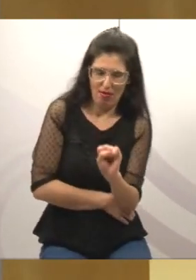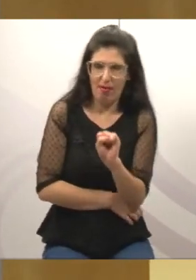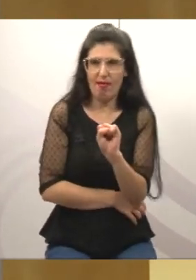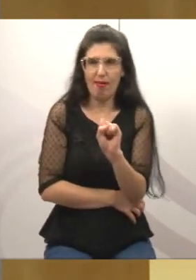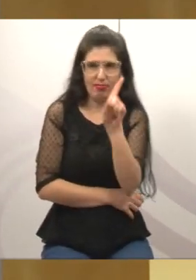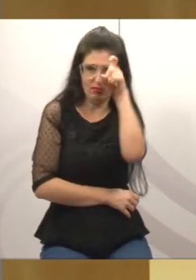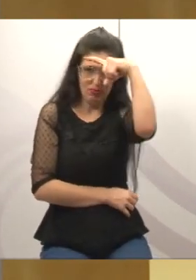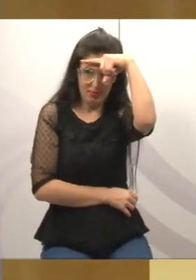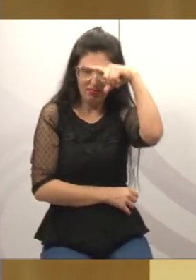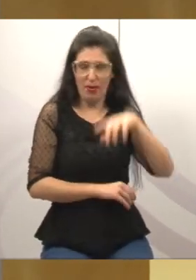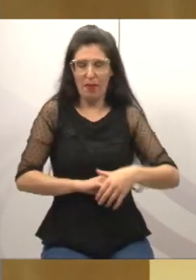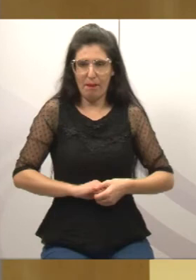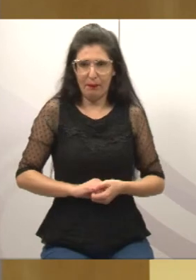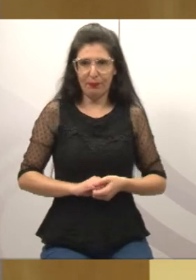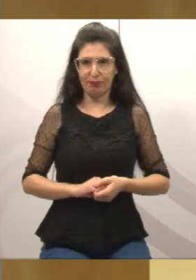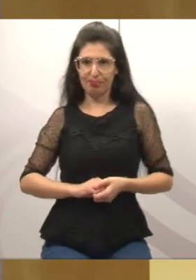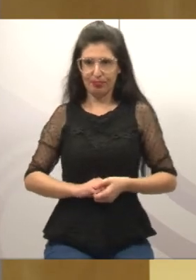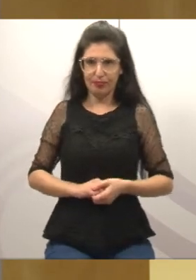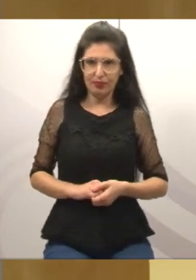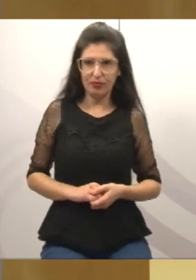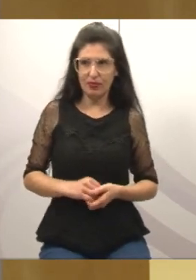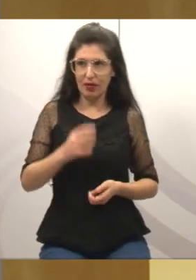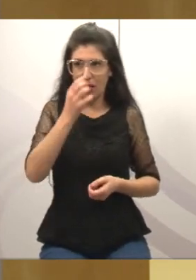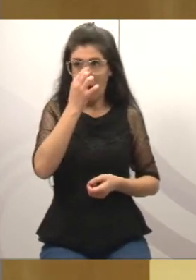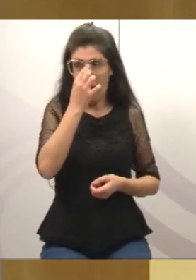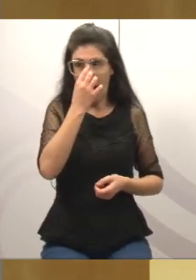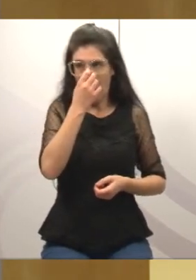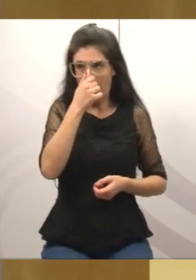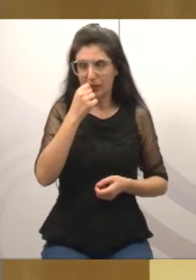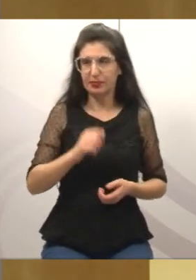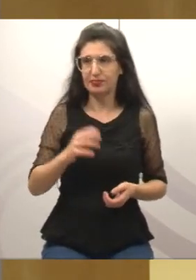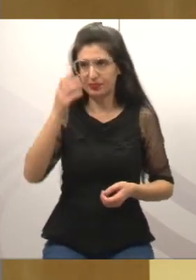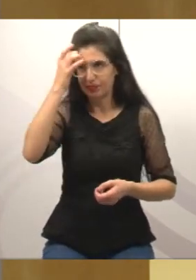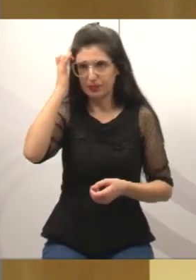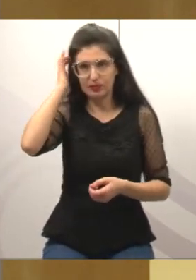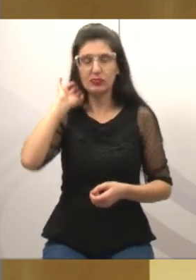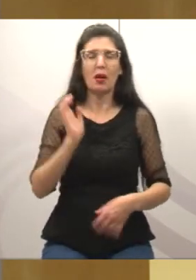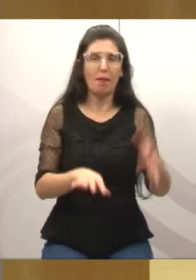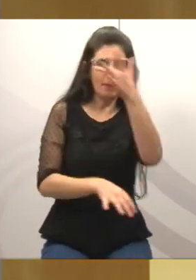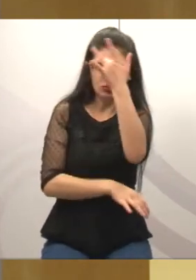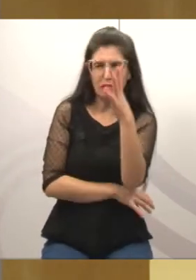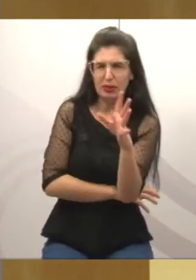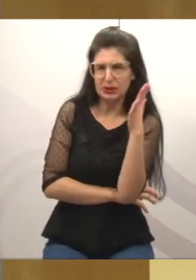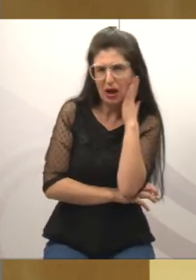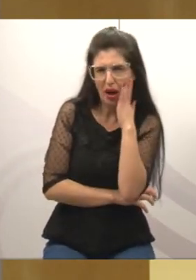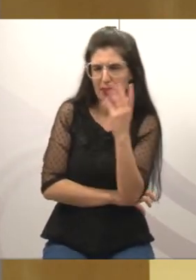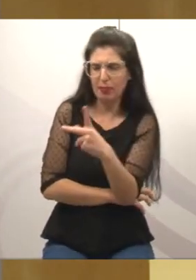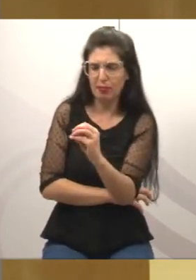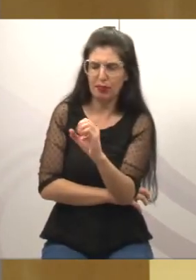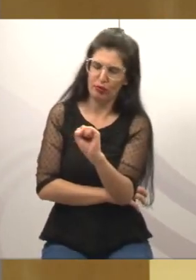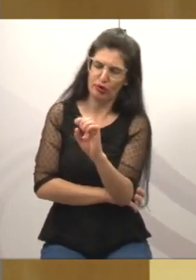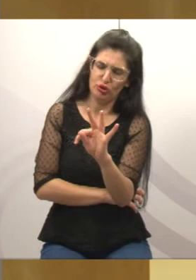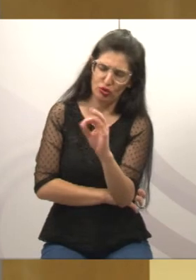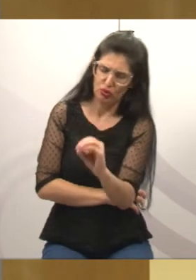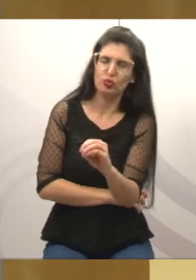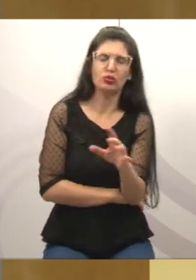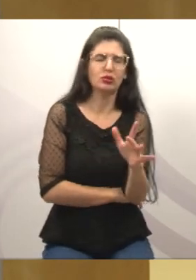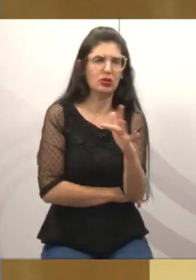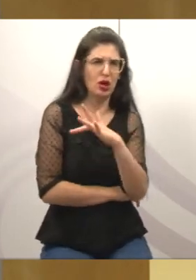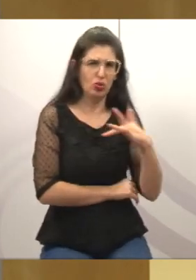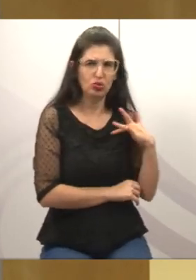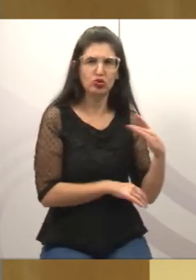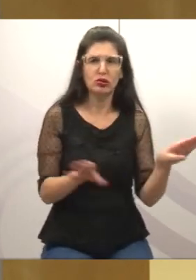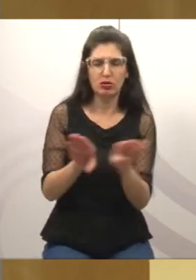é aquela praticada nos nossos postinhos de saúde, como muitos conhecem, no nosso SIM, para que